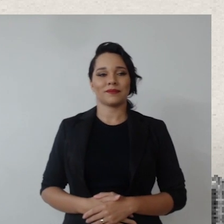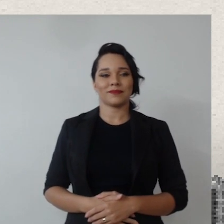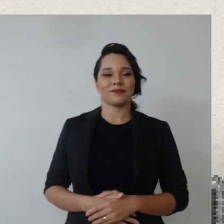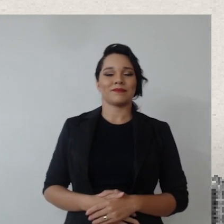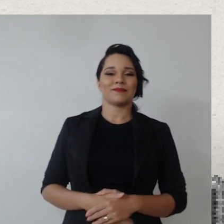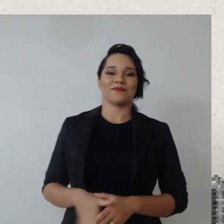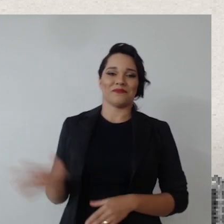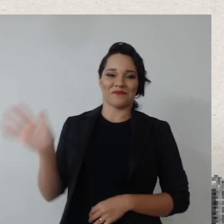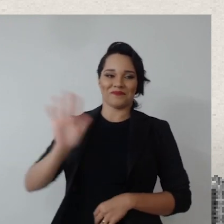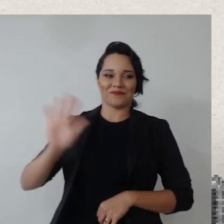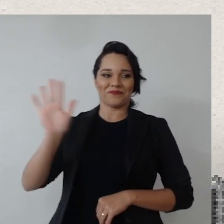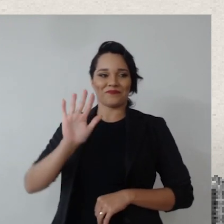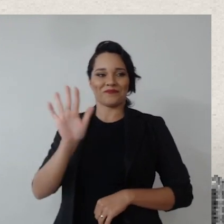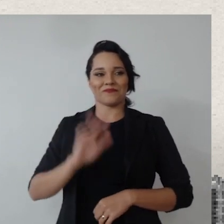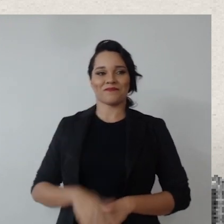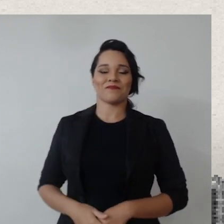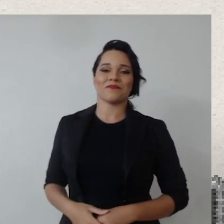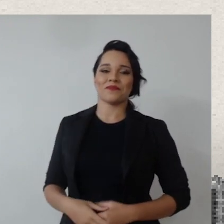Estou por aqui,